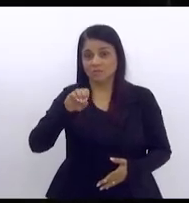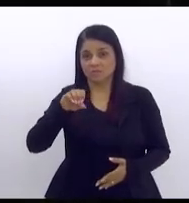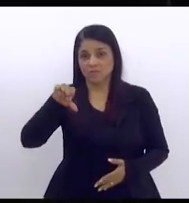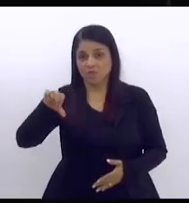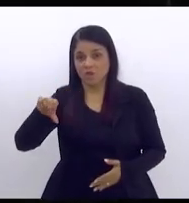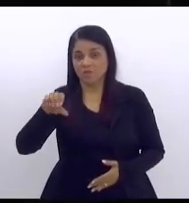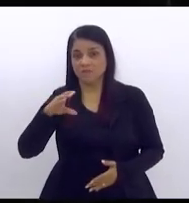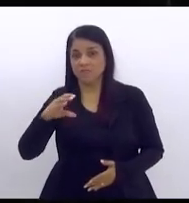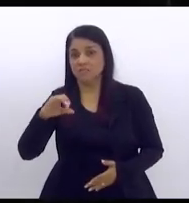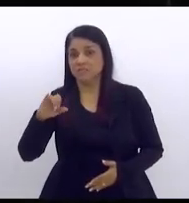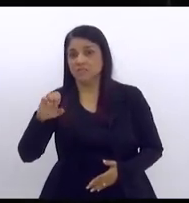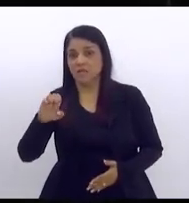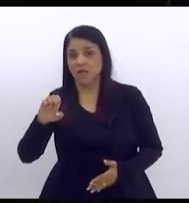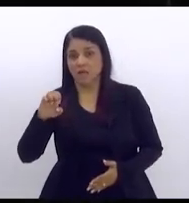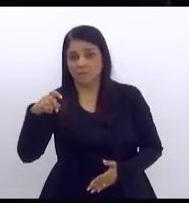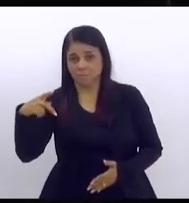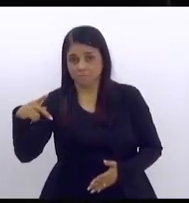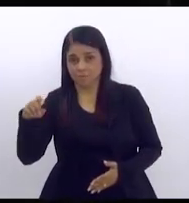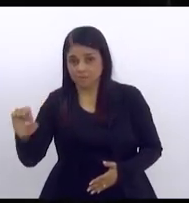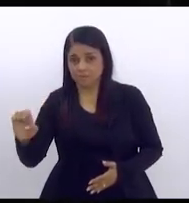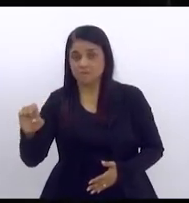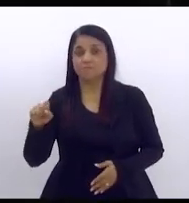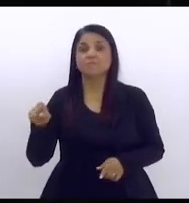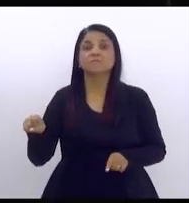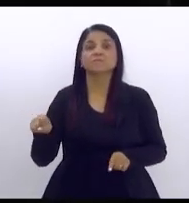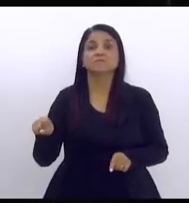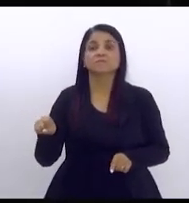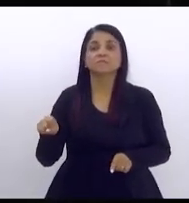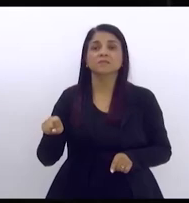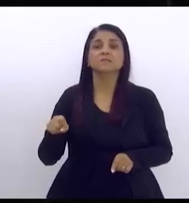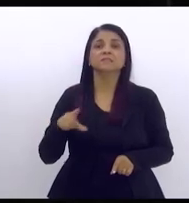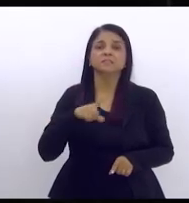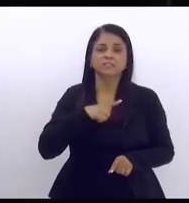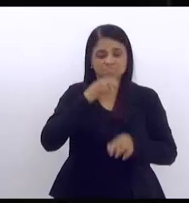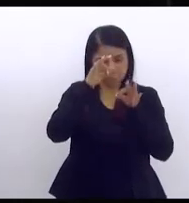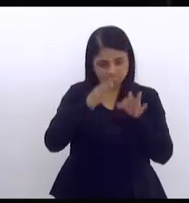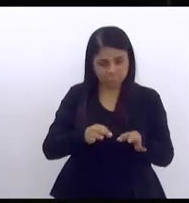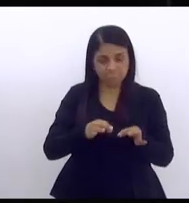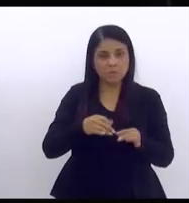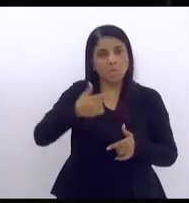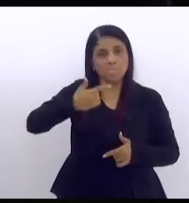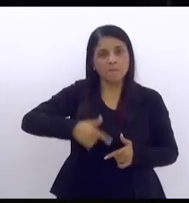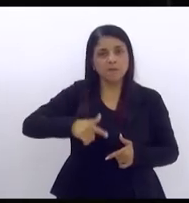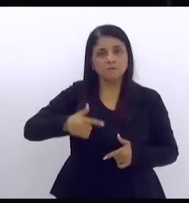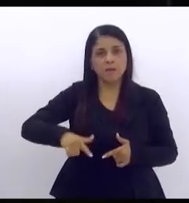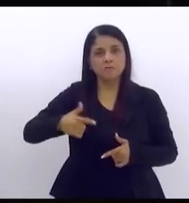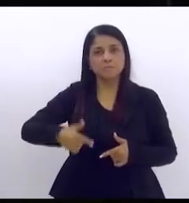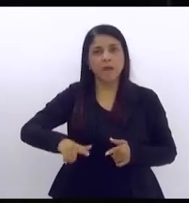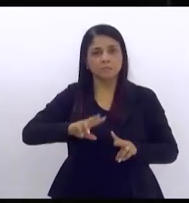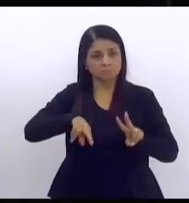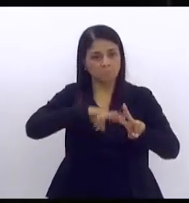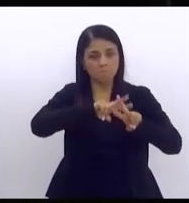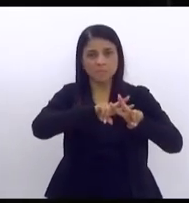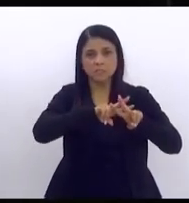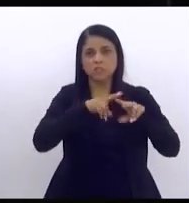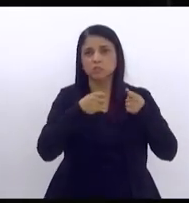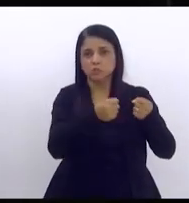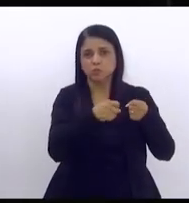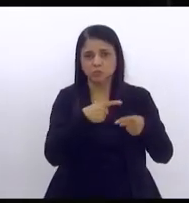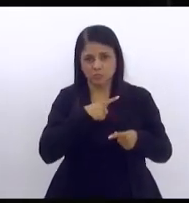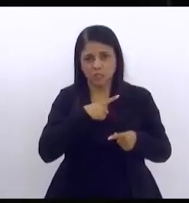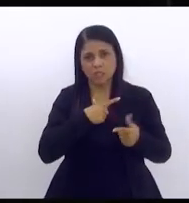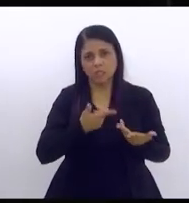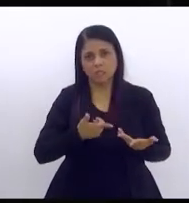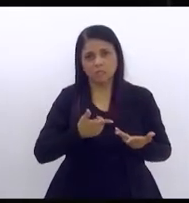eu tenho certeza que teria muitos mais presídios e aí quando a gente se